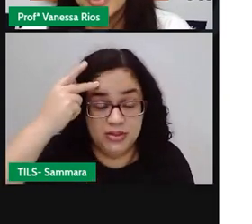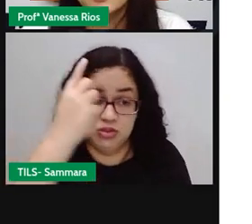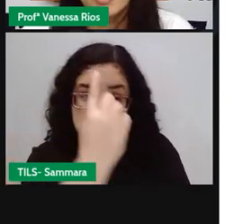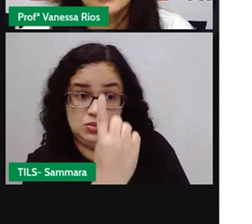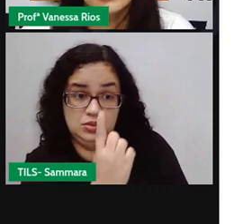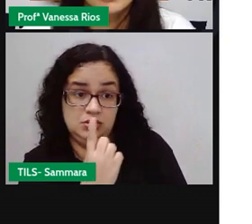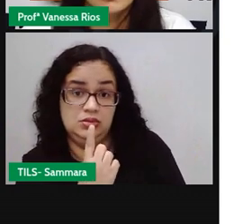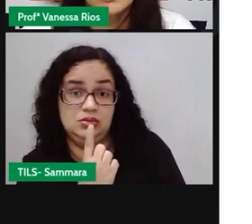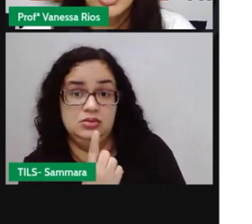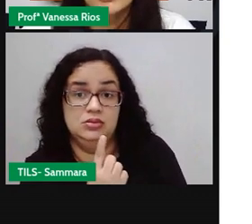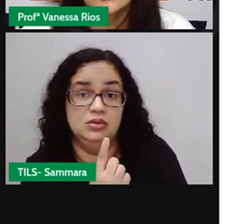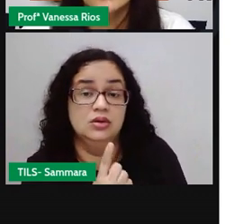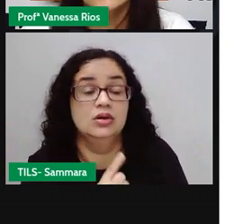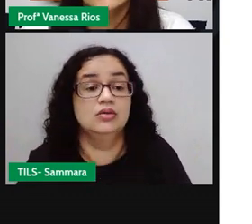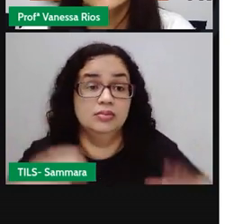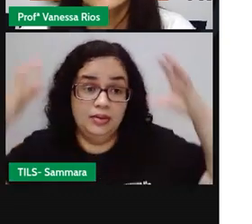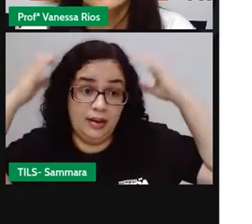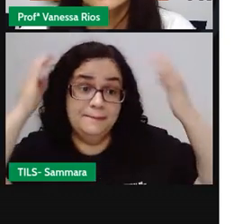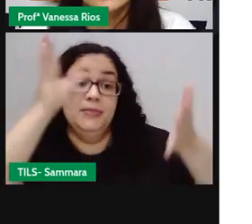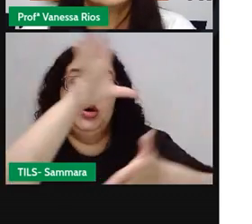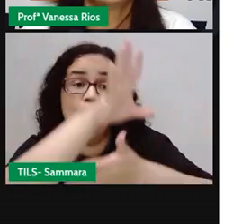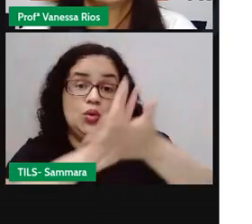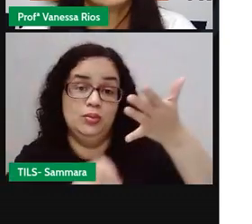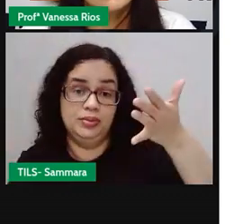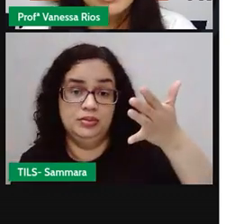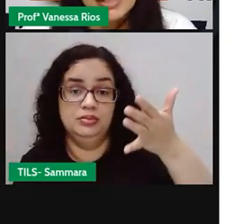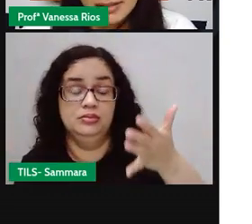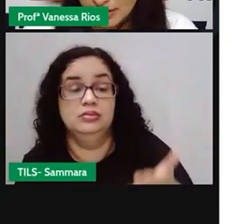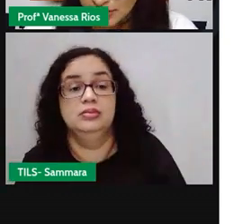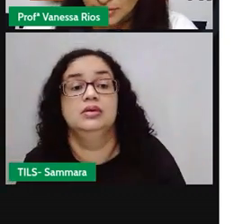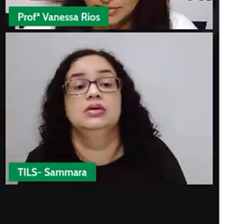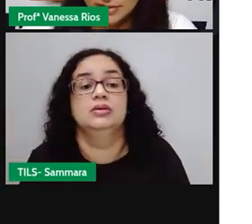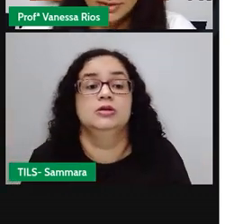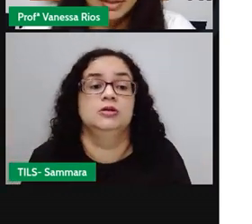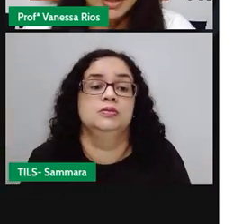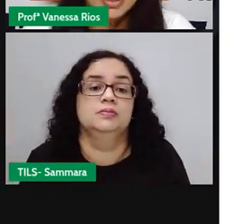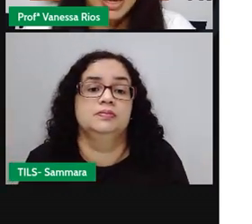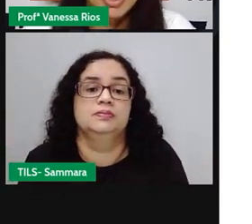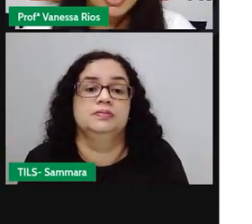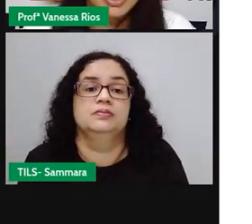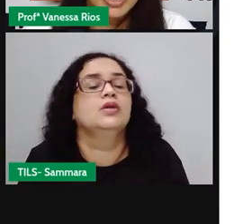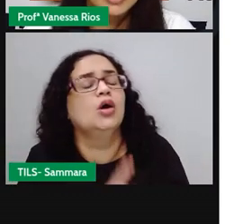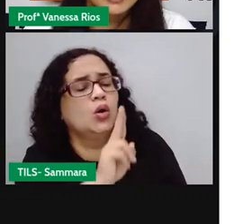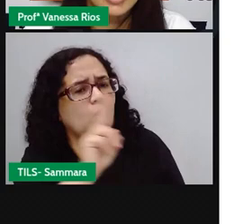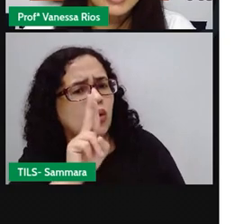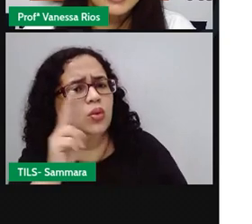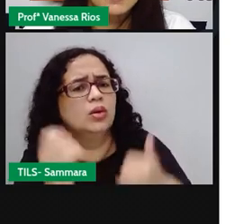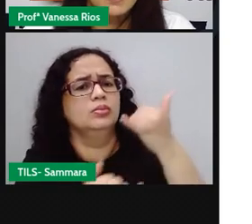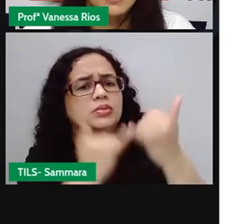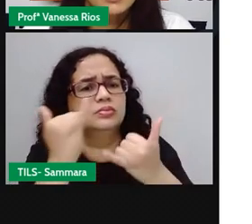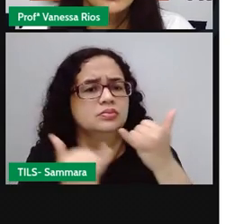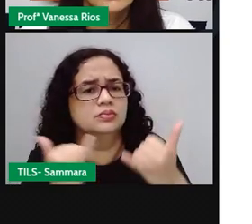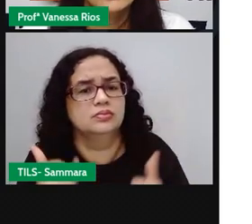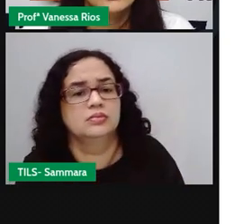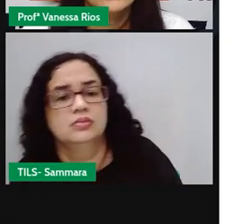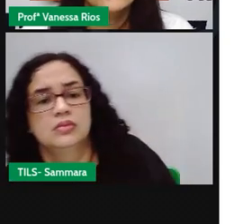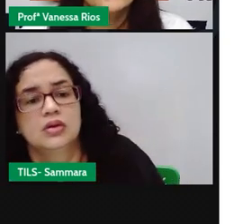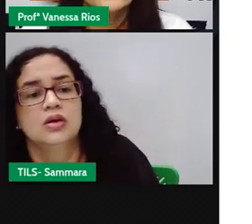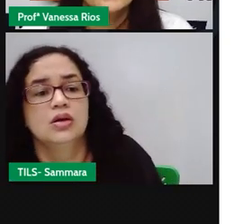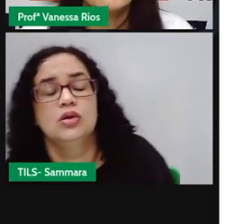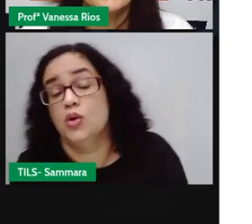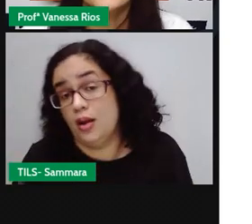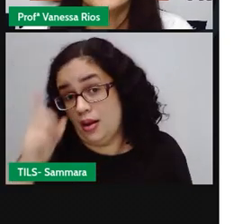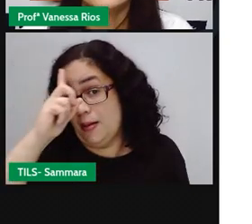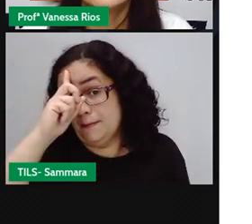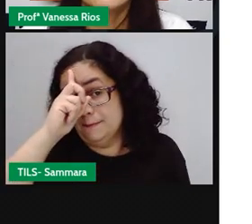Provavelmente fazendo um gesto. E as crianças imitando. Sabem que brincadeira é essa? Tudo